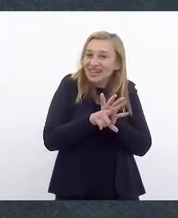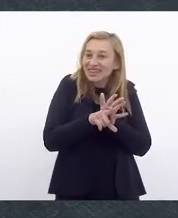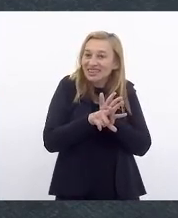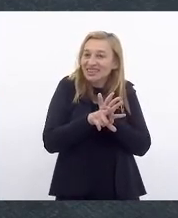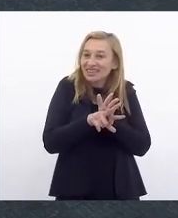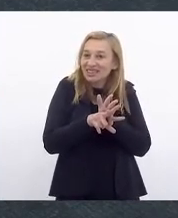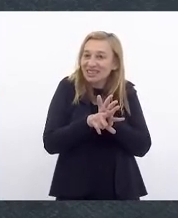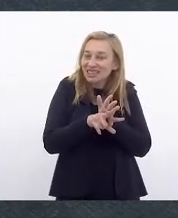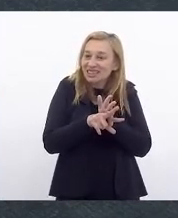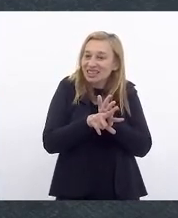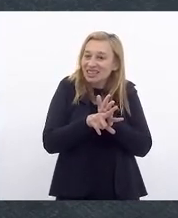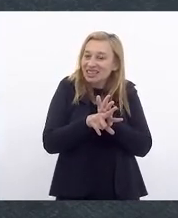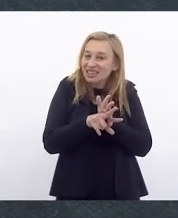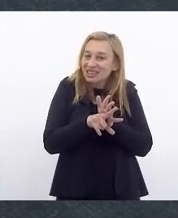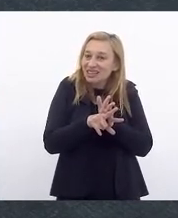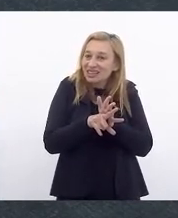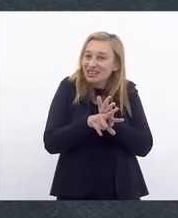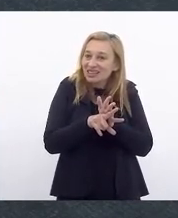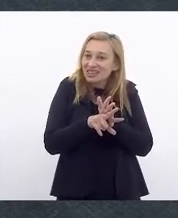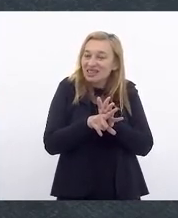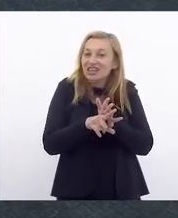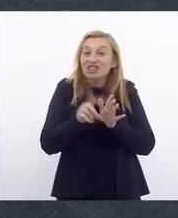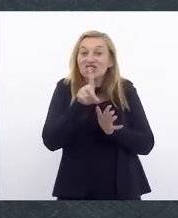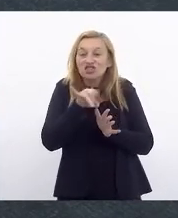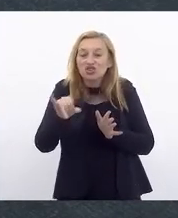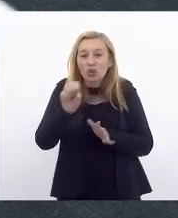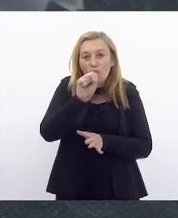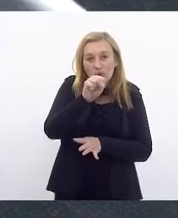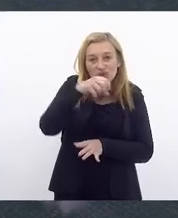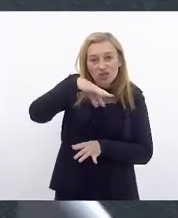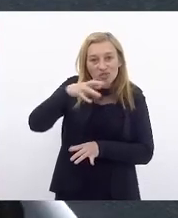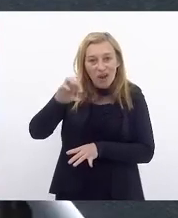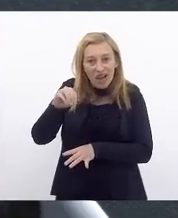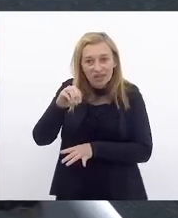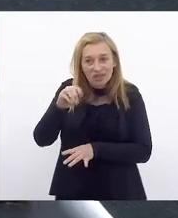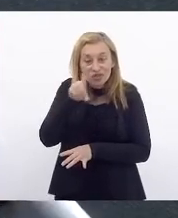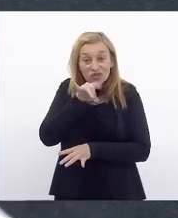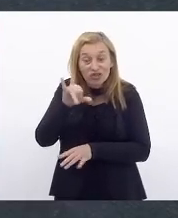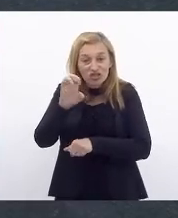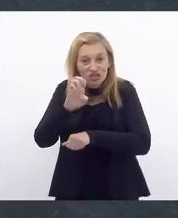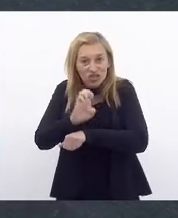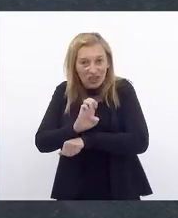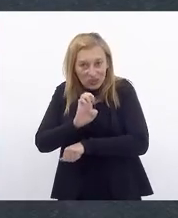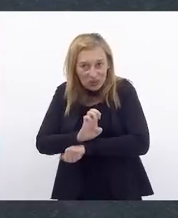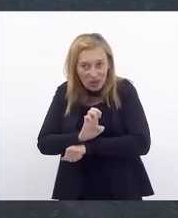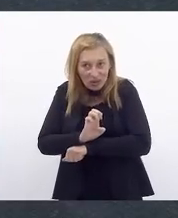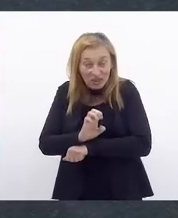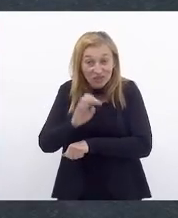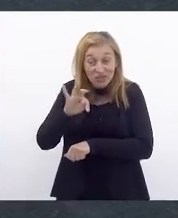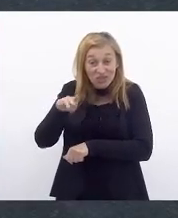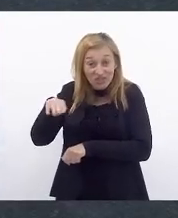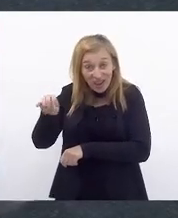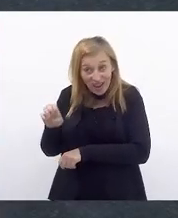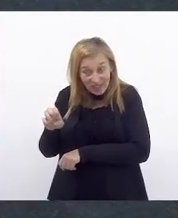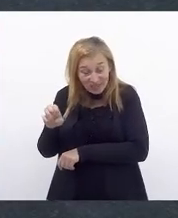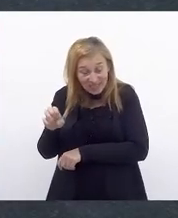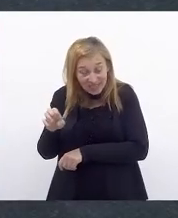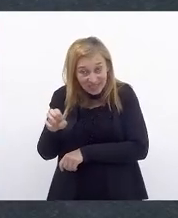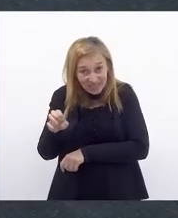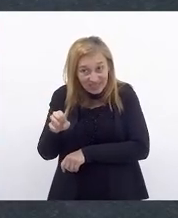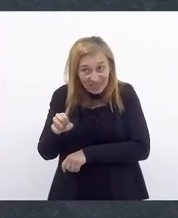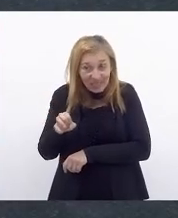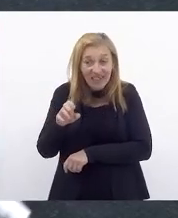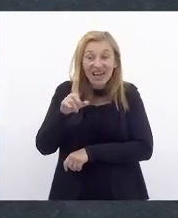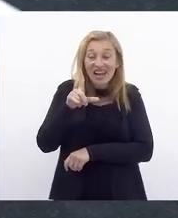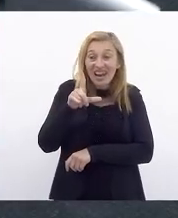que institui o dia 8 de março como dia estadual do charme, intitulado Lei